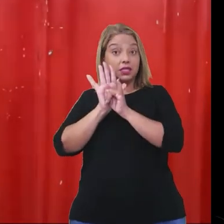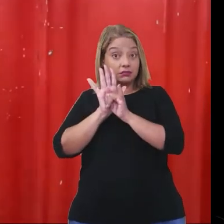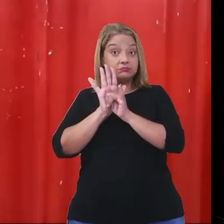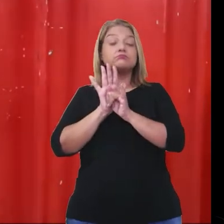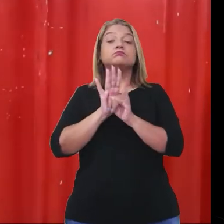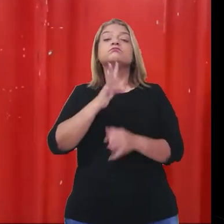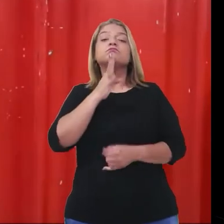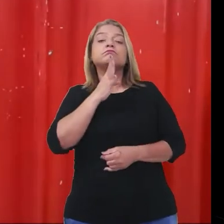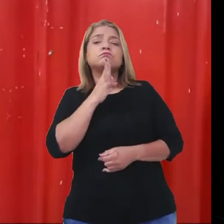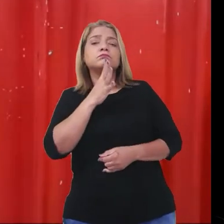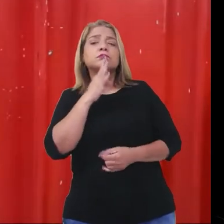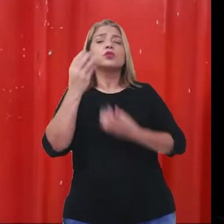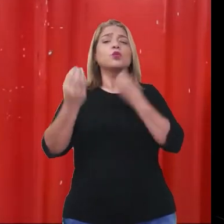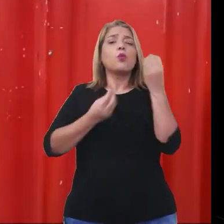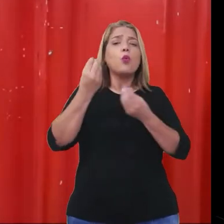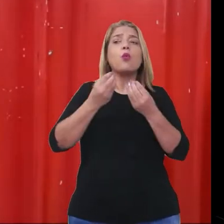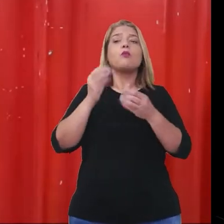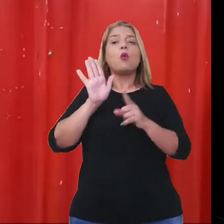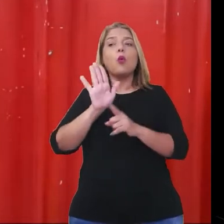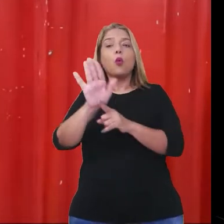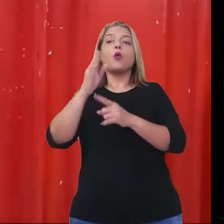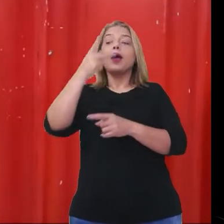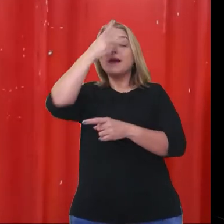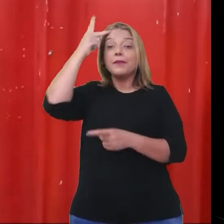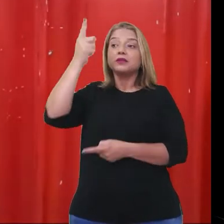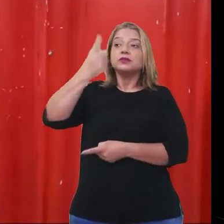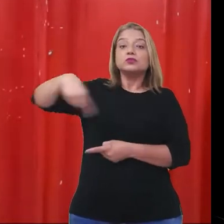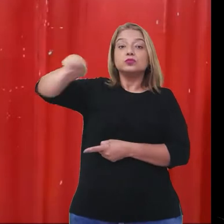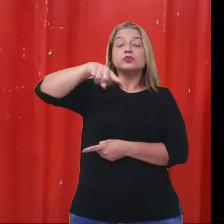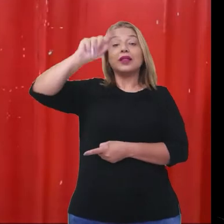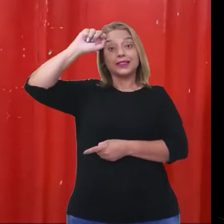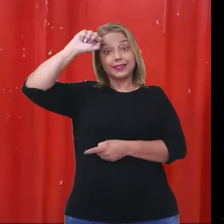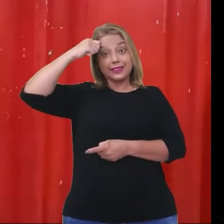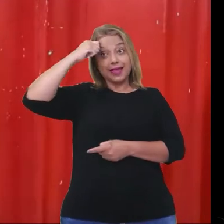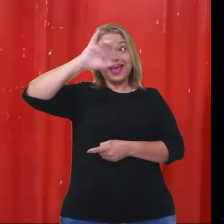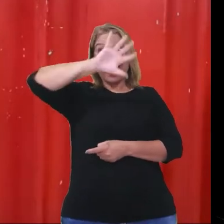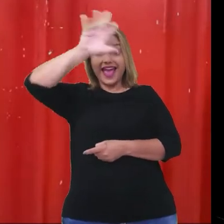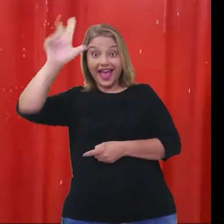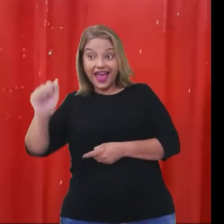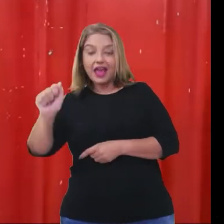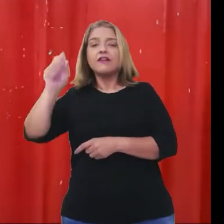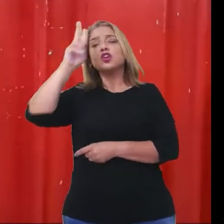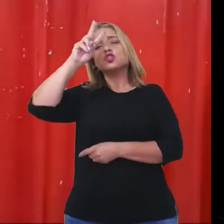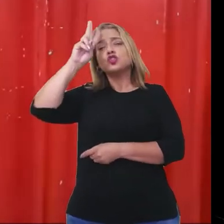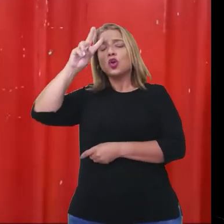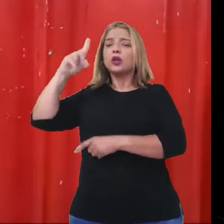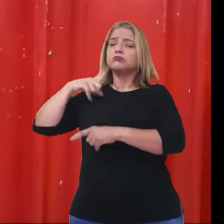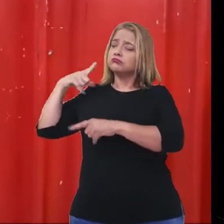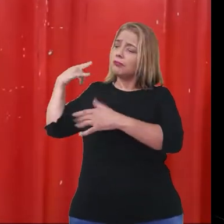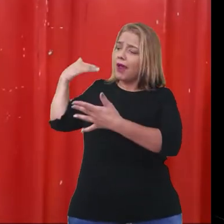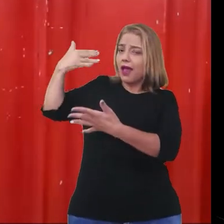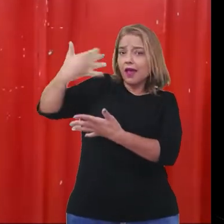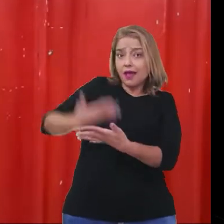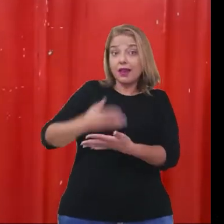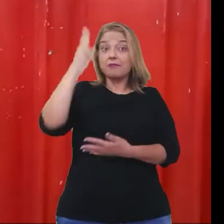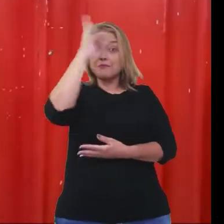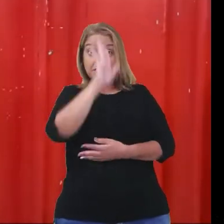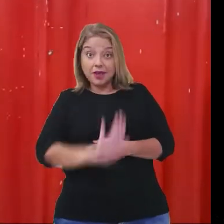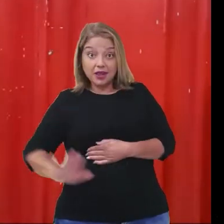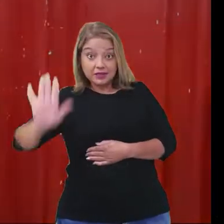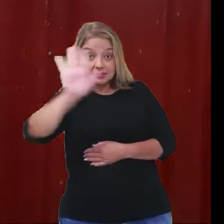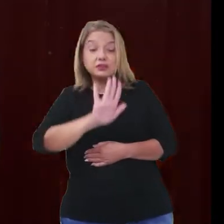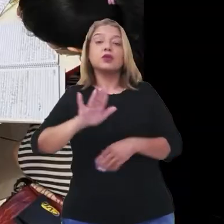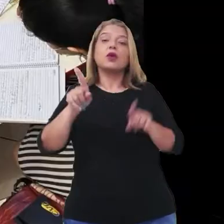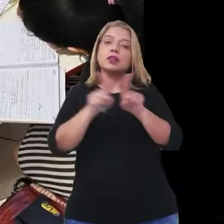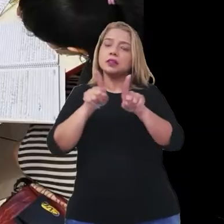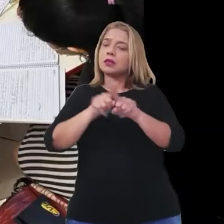conhecer a contribuição do povo negro africano na história da sociedade brasileira e combater